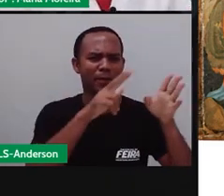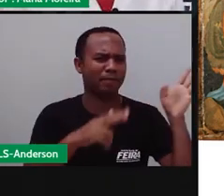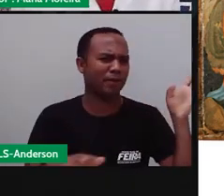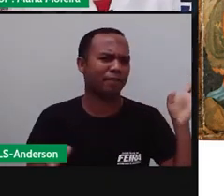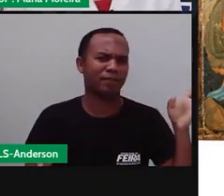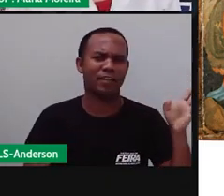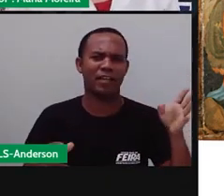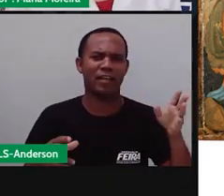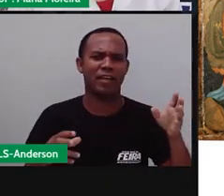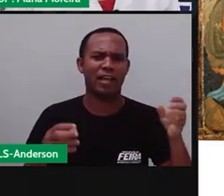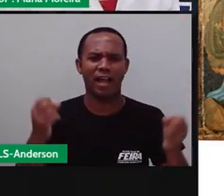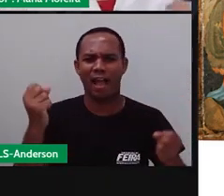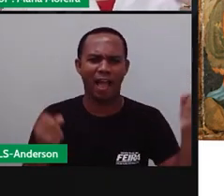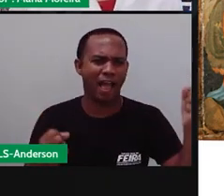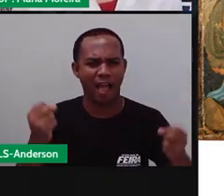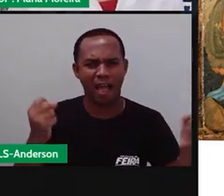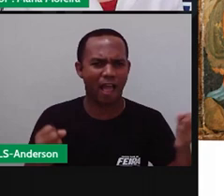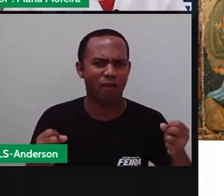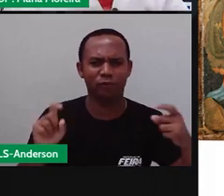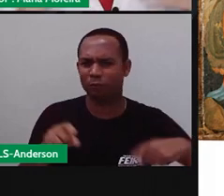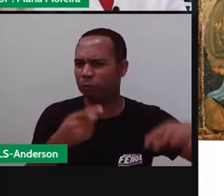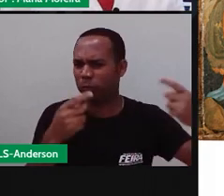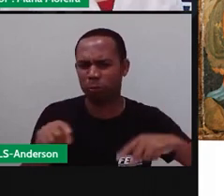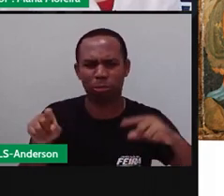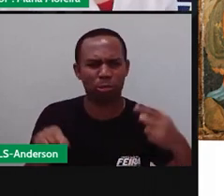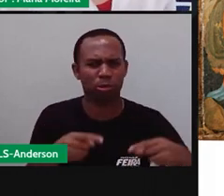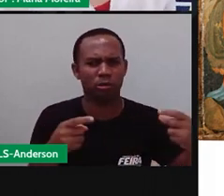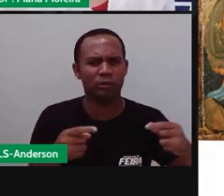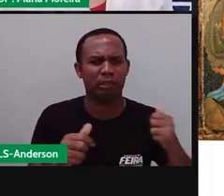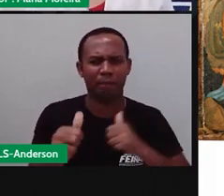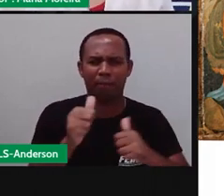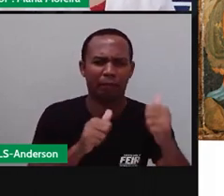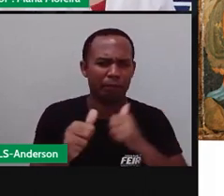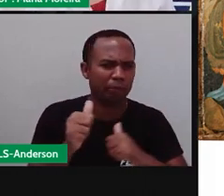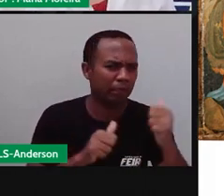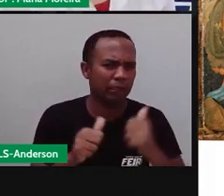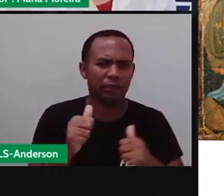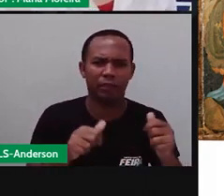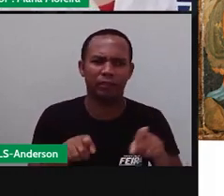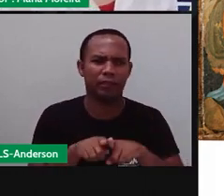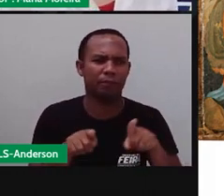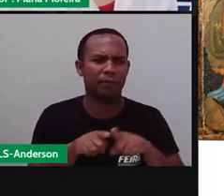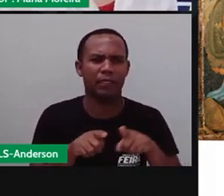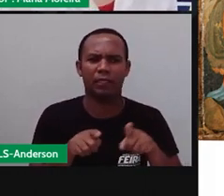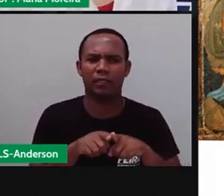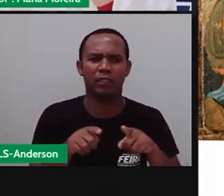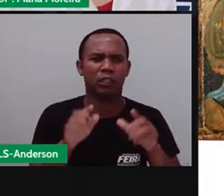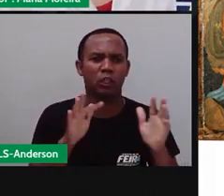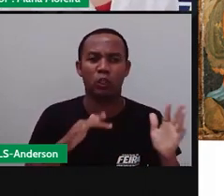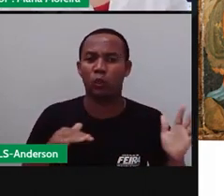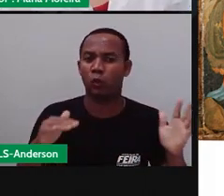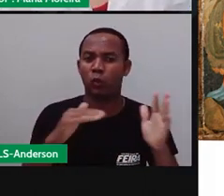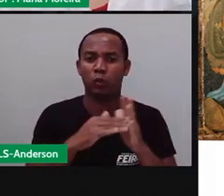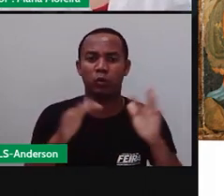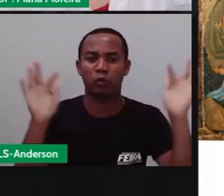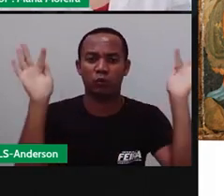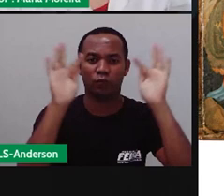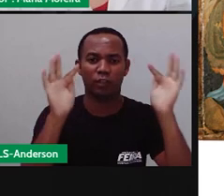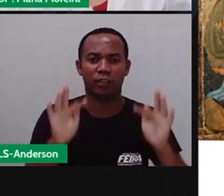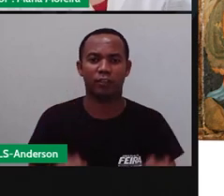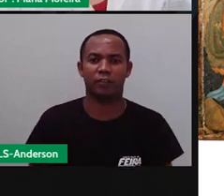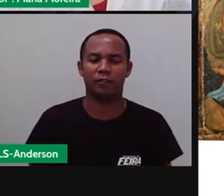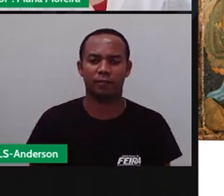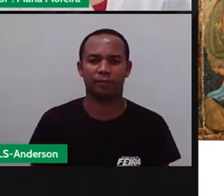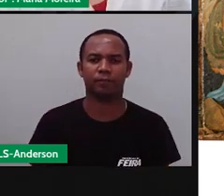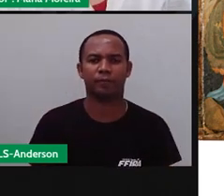Primavera, carros alegóricos, música, bebida. E todo mundo feliz, né? Porque é bem o que representa o carnaval. Olha só